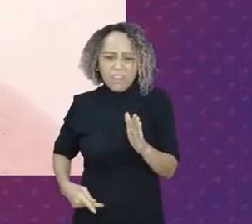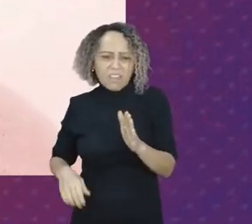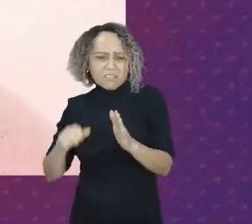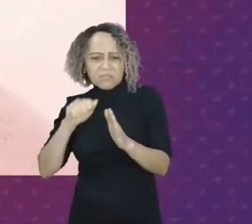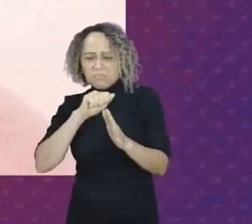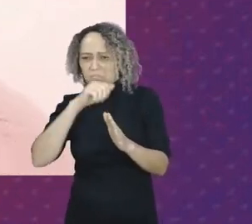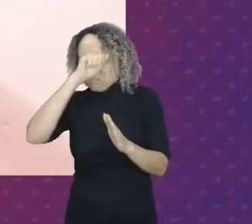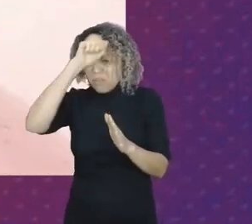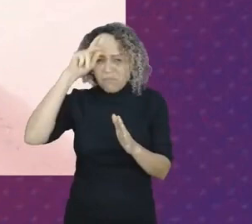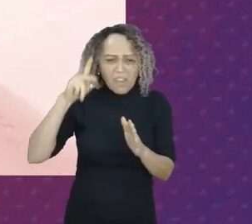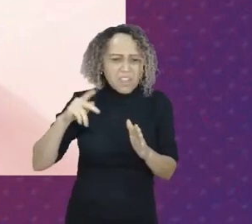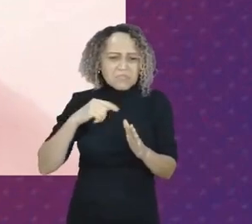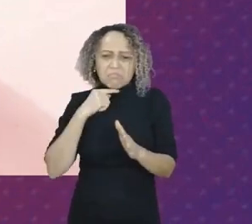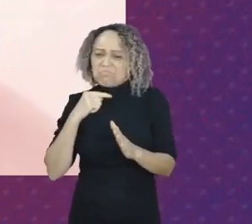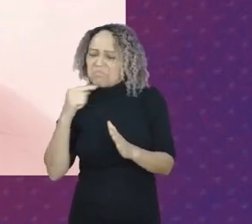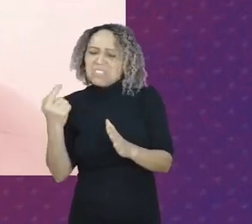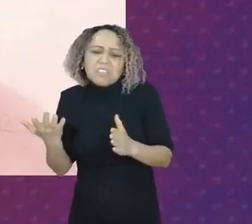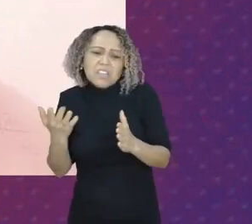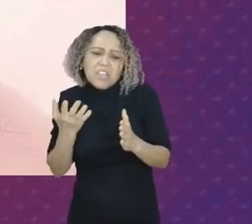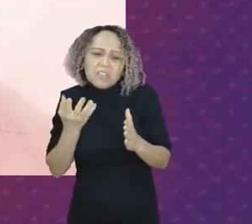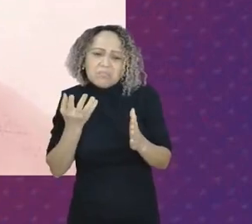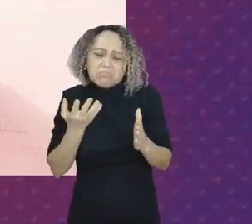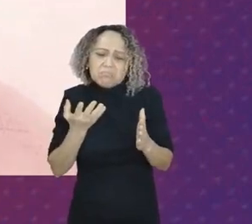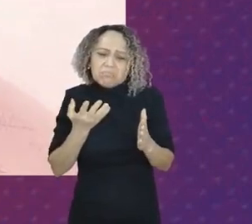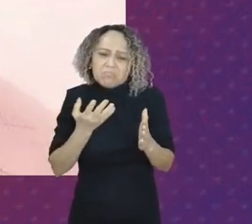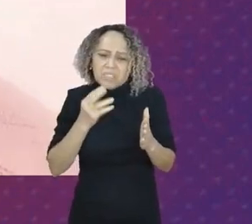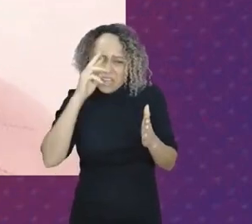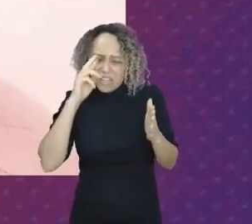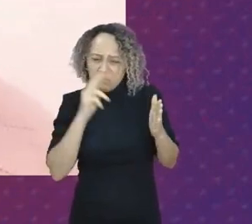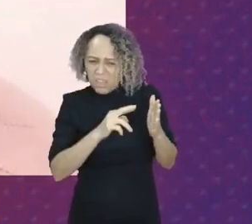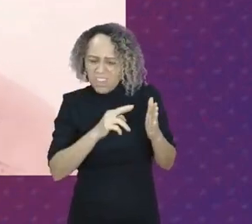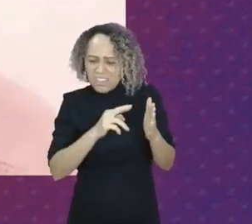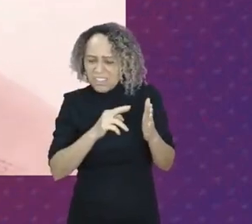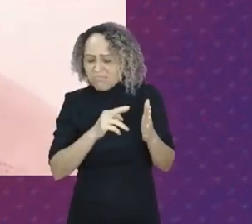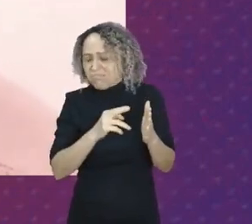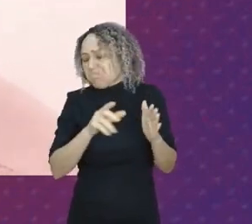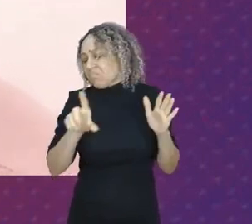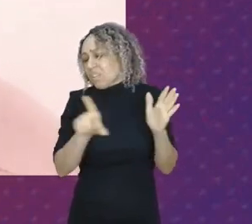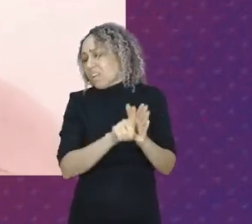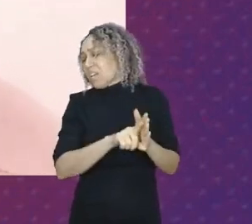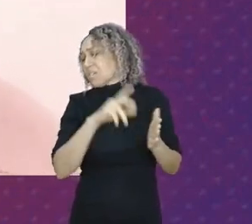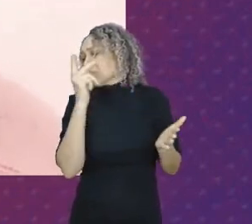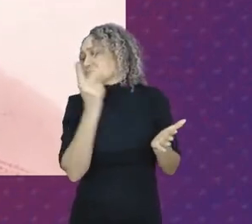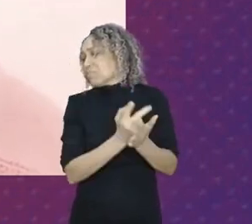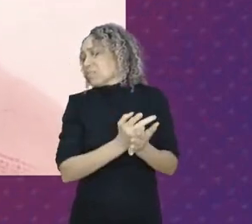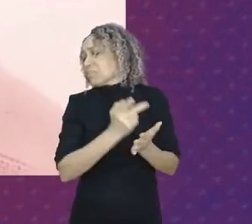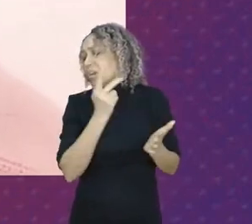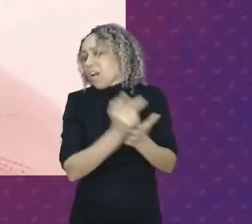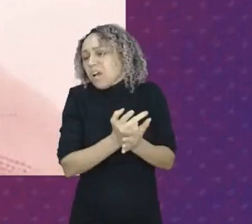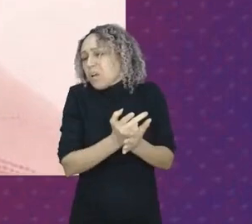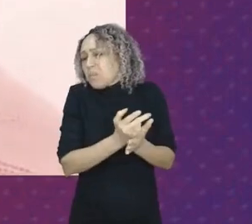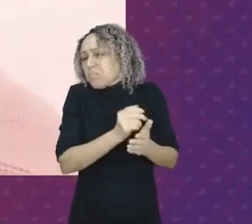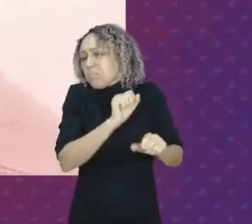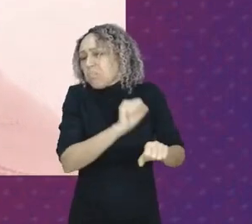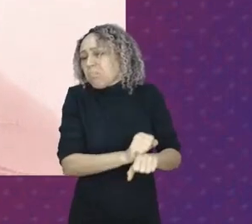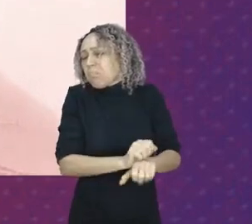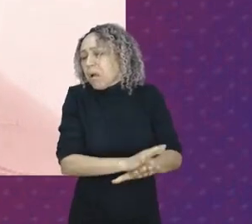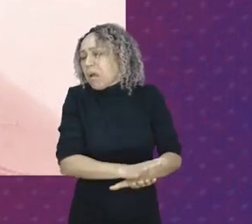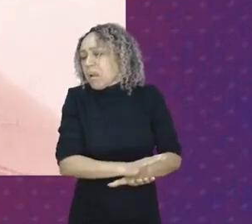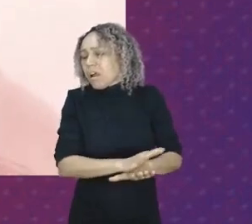Nós precisamos, sim, criar novas leis, leis que sejam orgânicas, leis que sejam